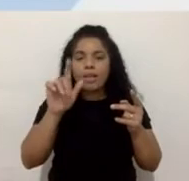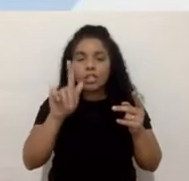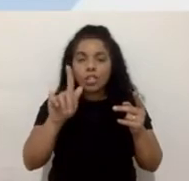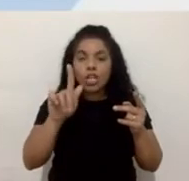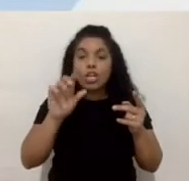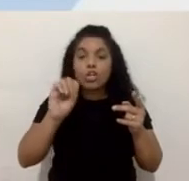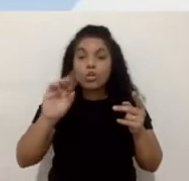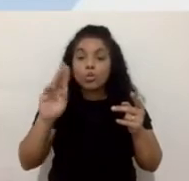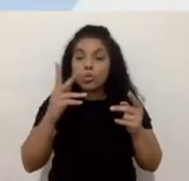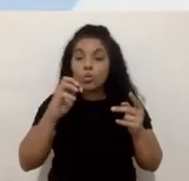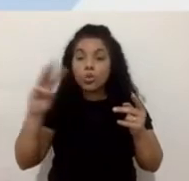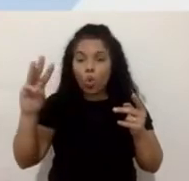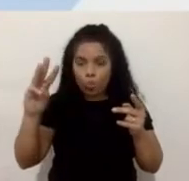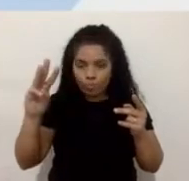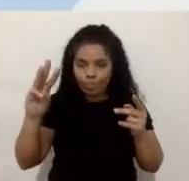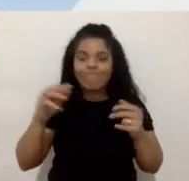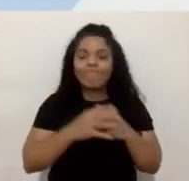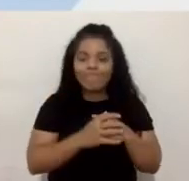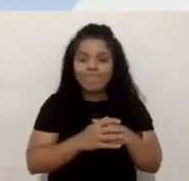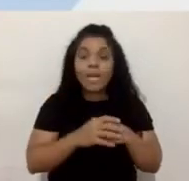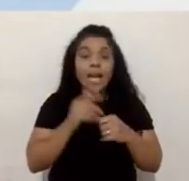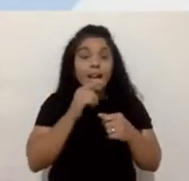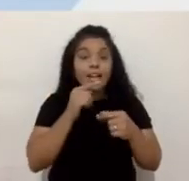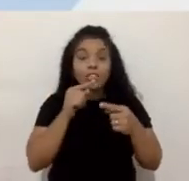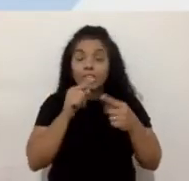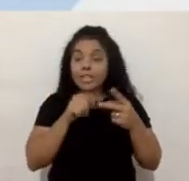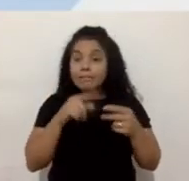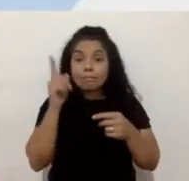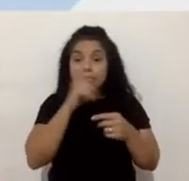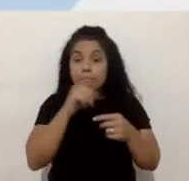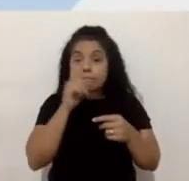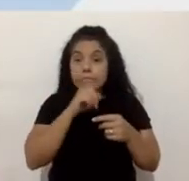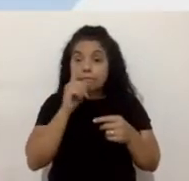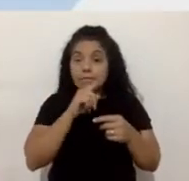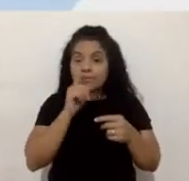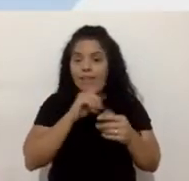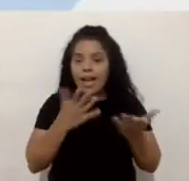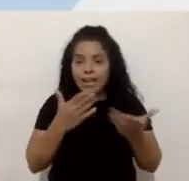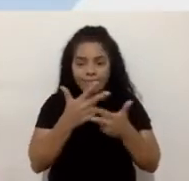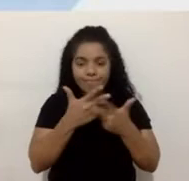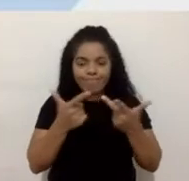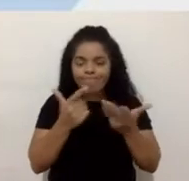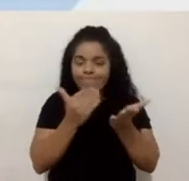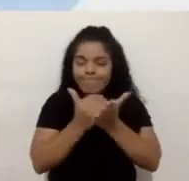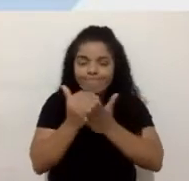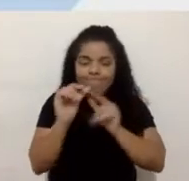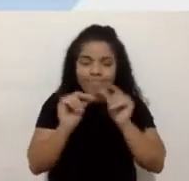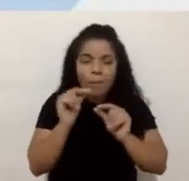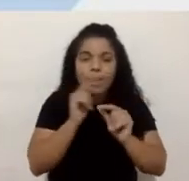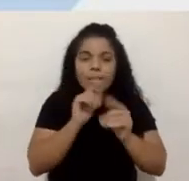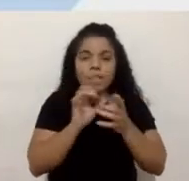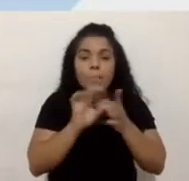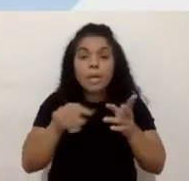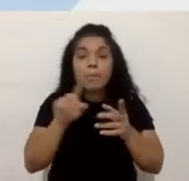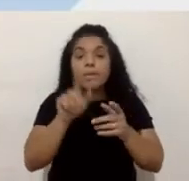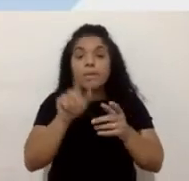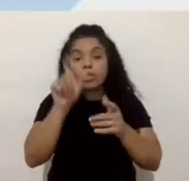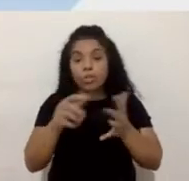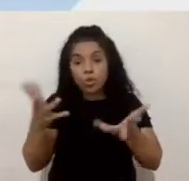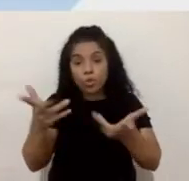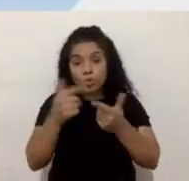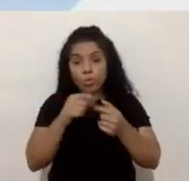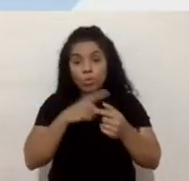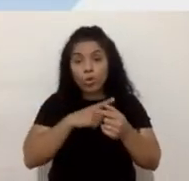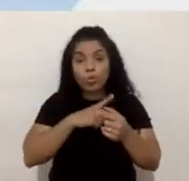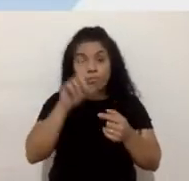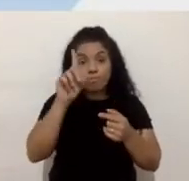descobriu que a gente está falhando em premissas básicas, que permitem aí que um consumidor com deficiência interaja